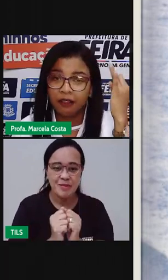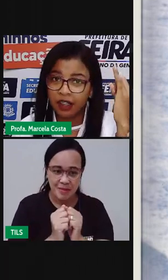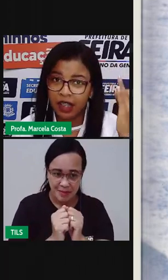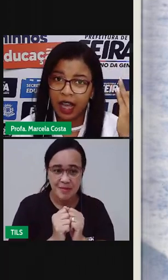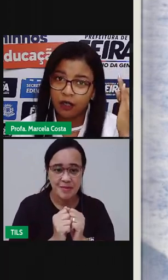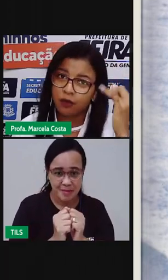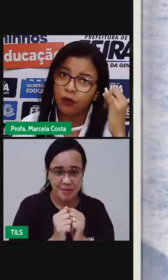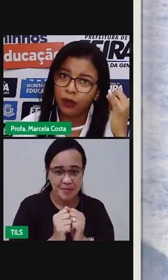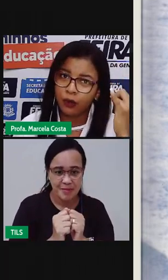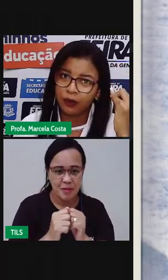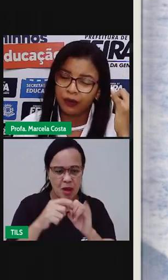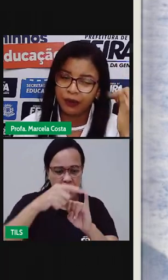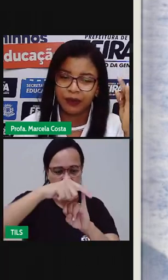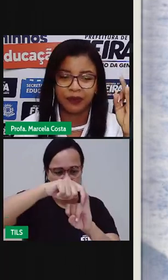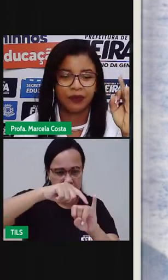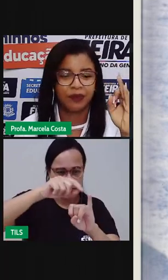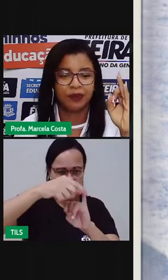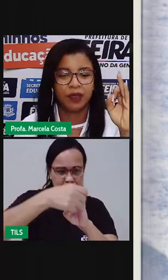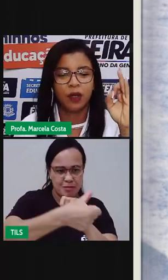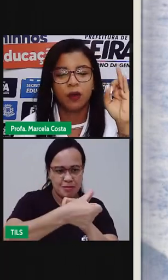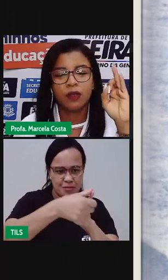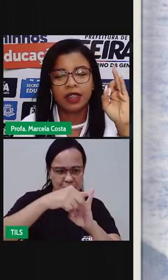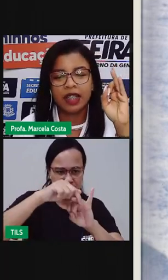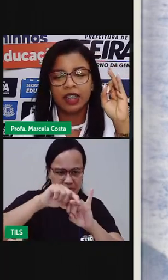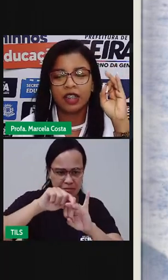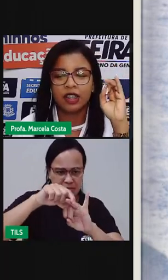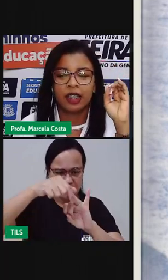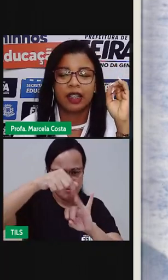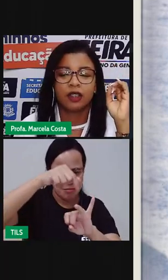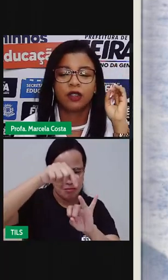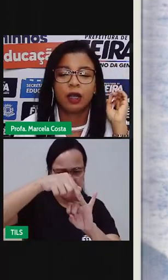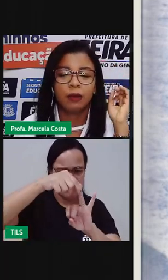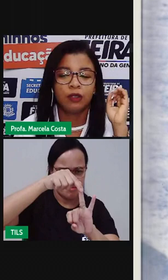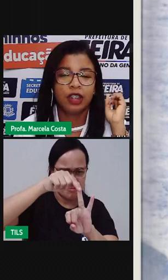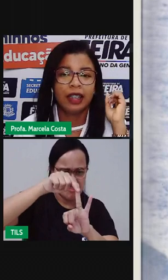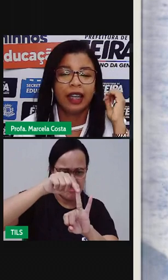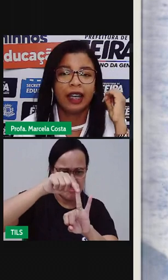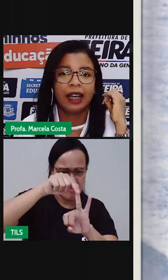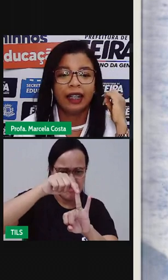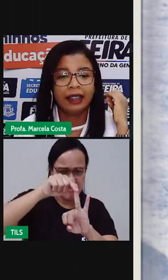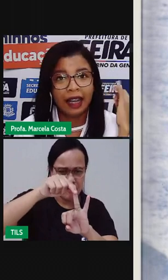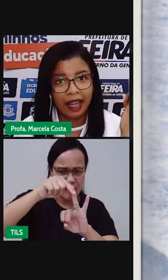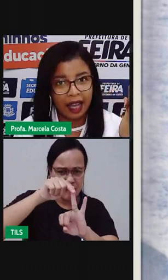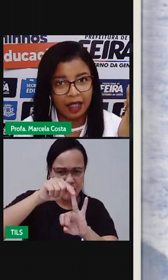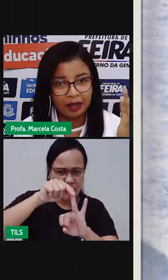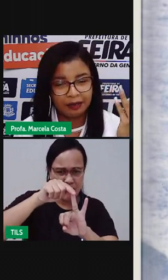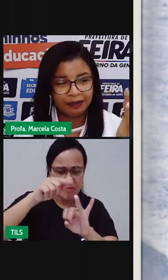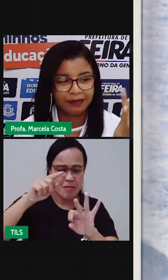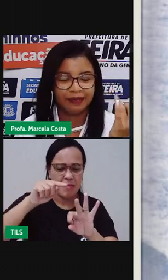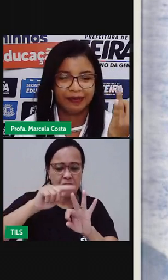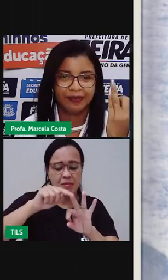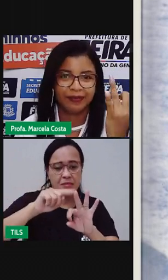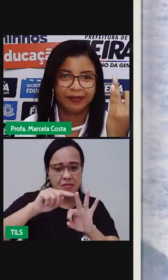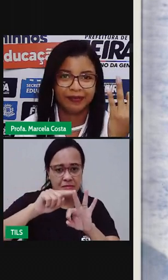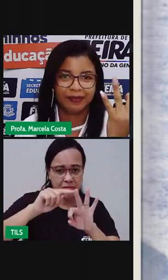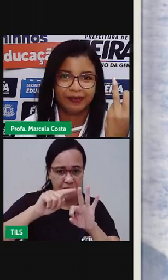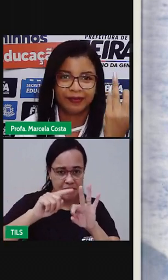experimente afastar-nos muito. Os grandes chamam de anelar.